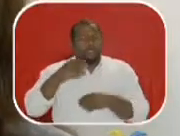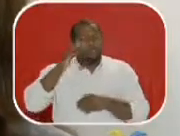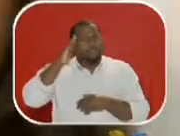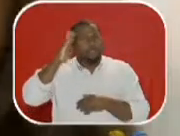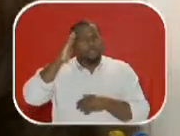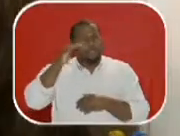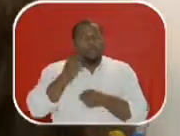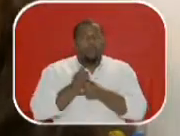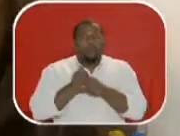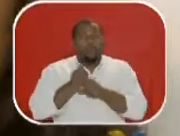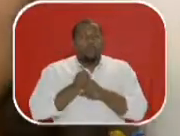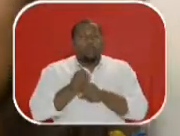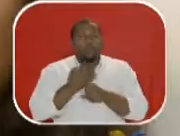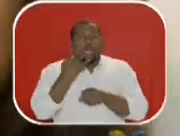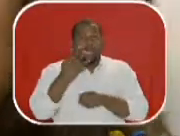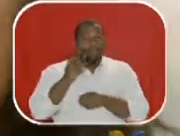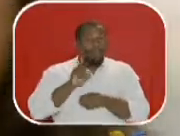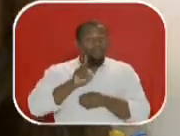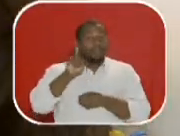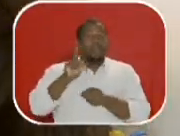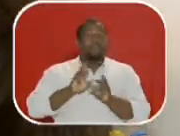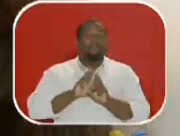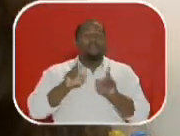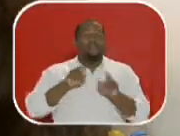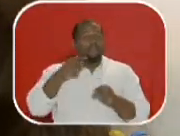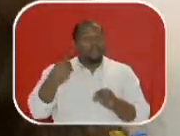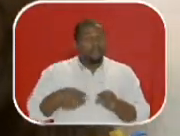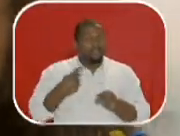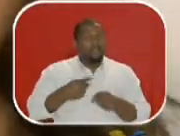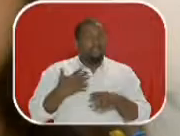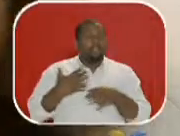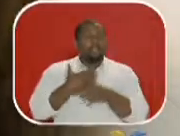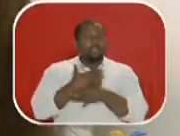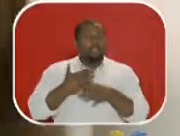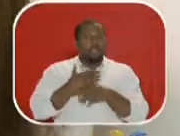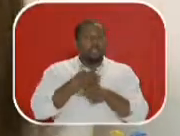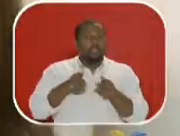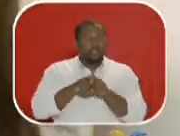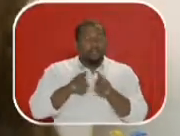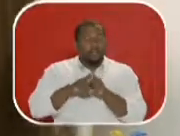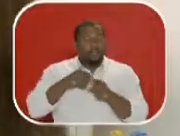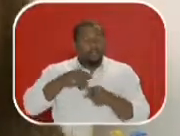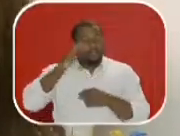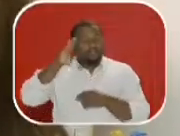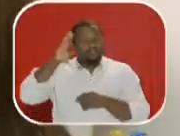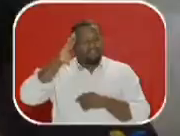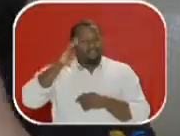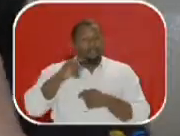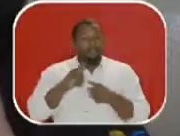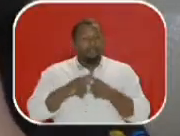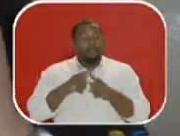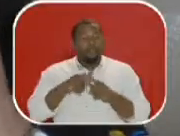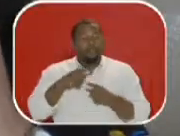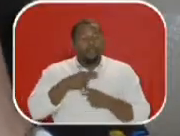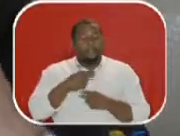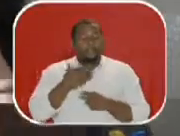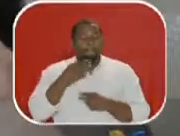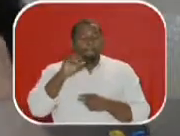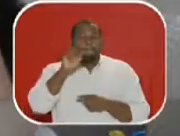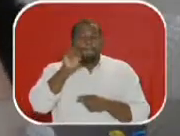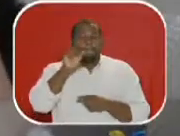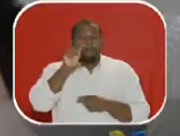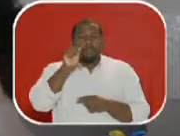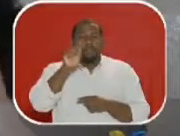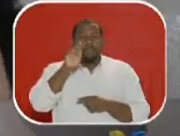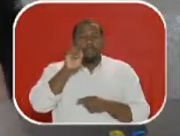imaginário. Quatro anos lá não passa como passa aqui na cidade, também imaginária. Porque tem o